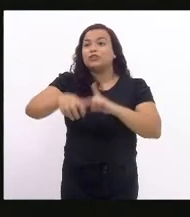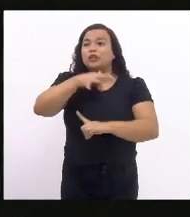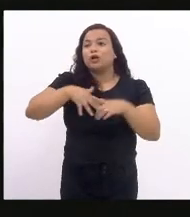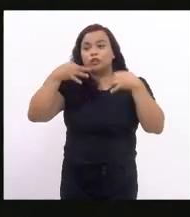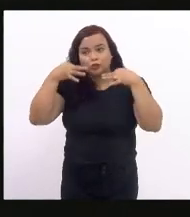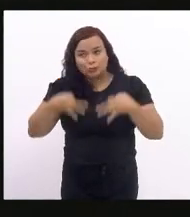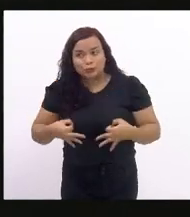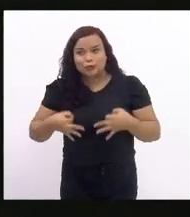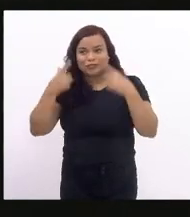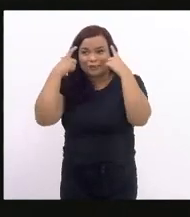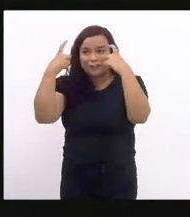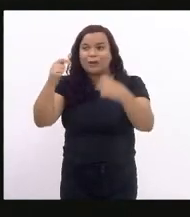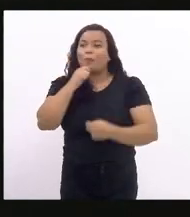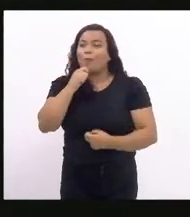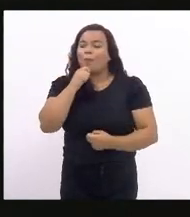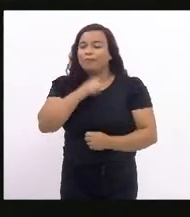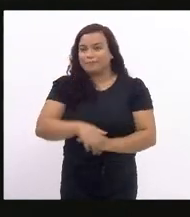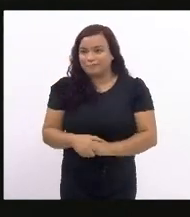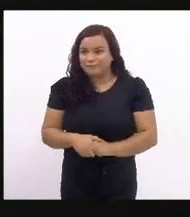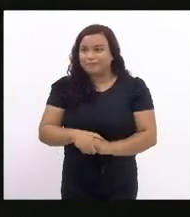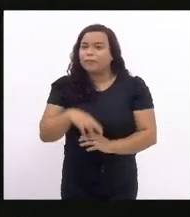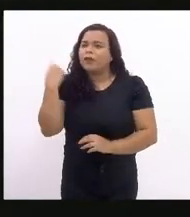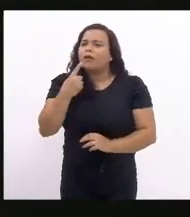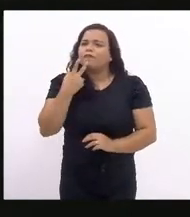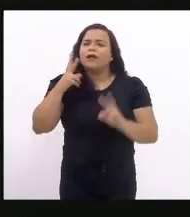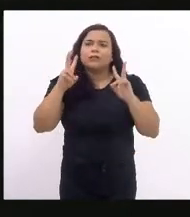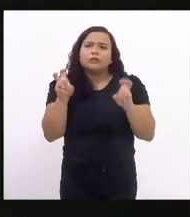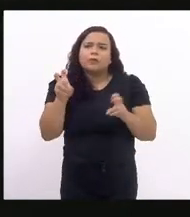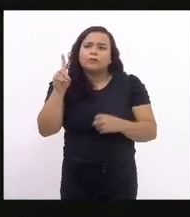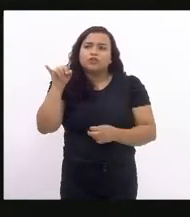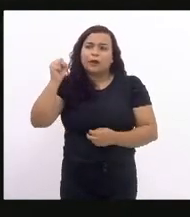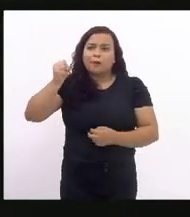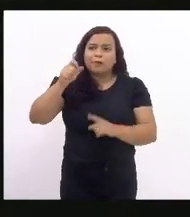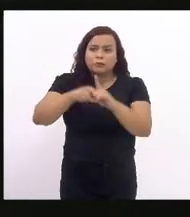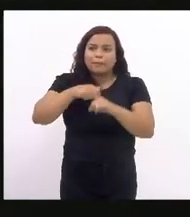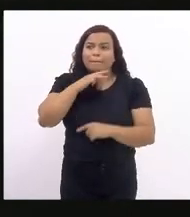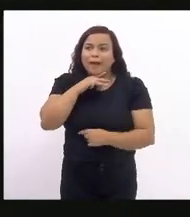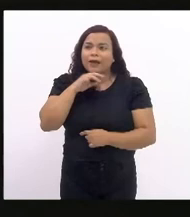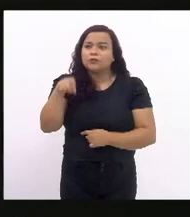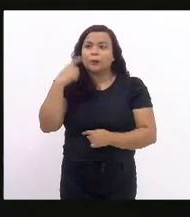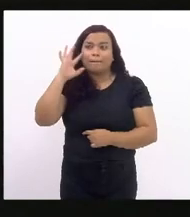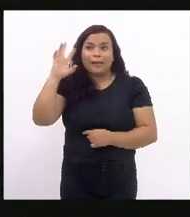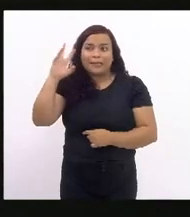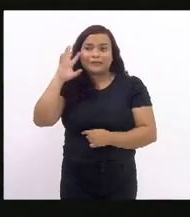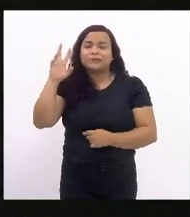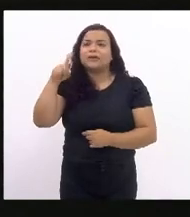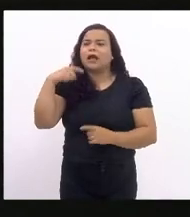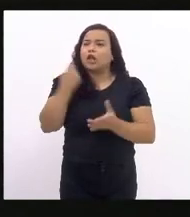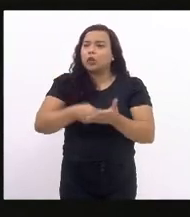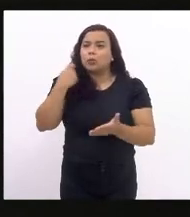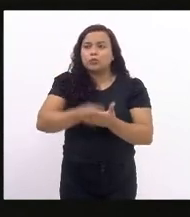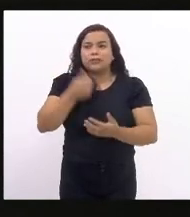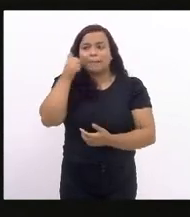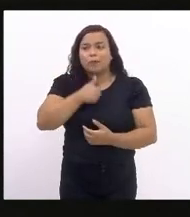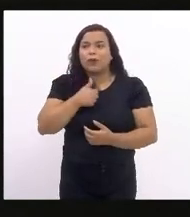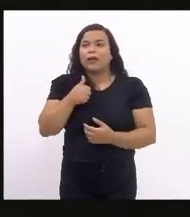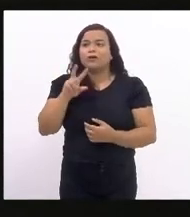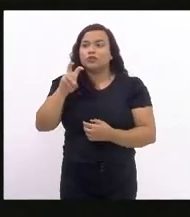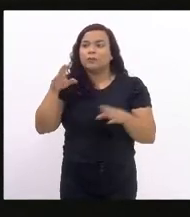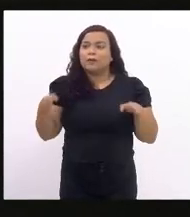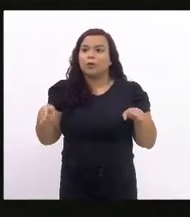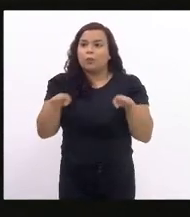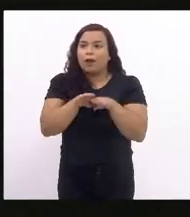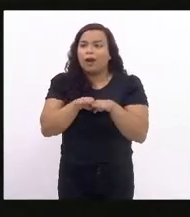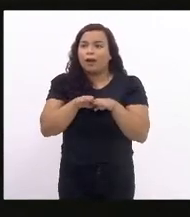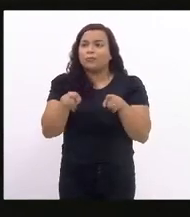quando falamos do 8 de março, nós temos que pensar que estamos falando da luta das mulheres pela igualdade, pelo espaço